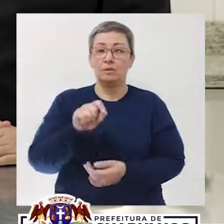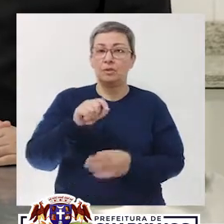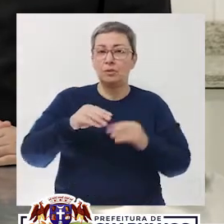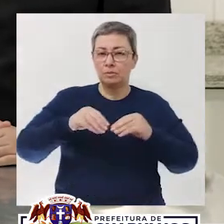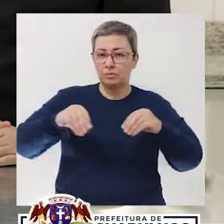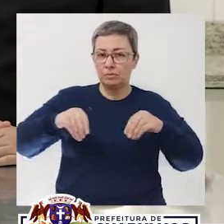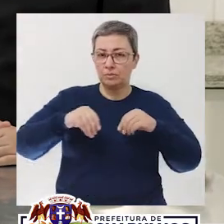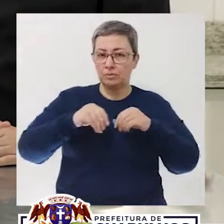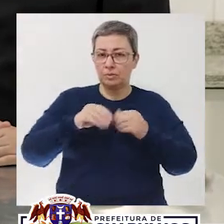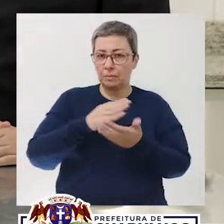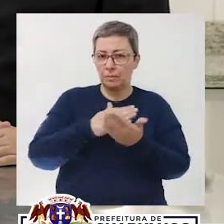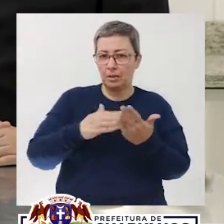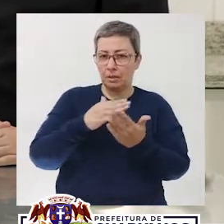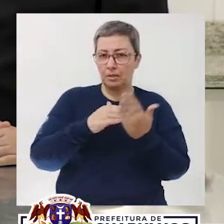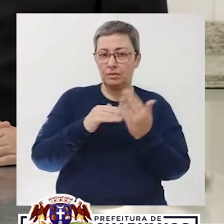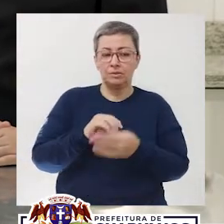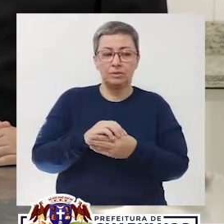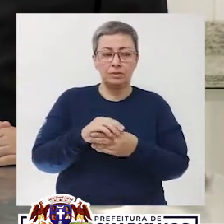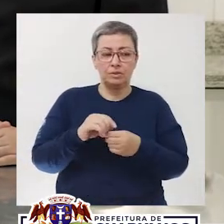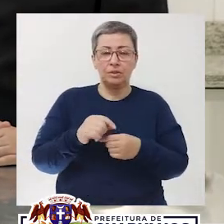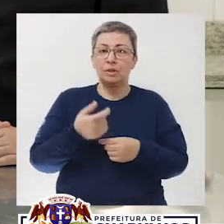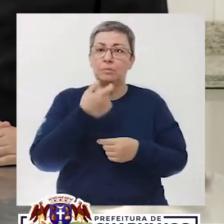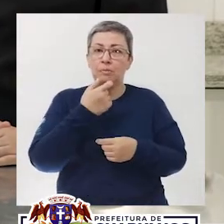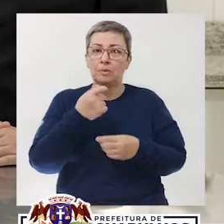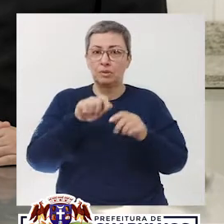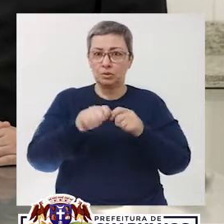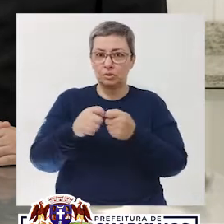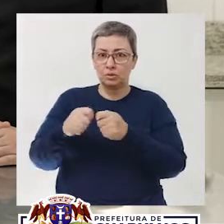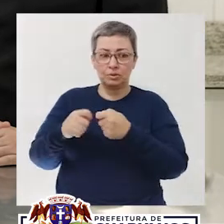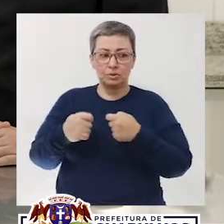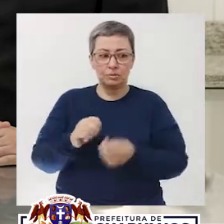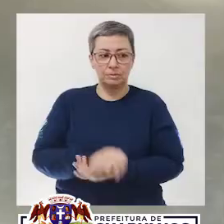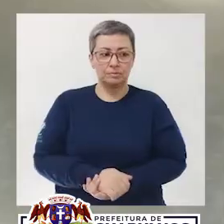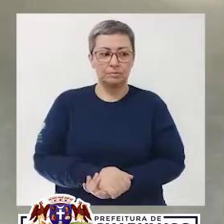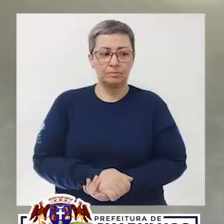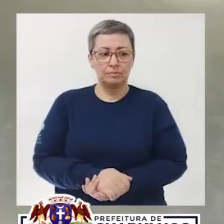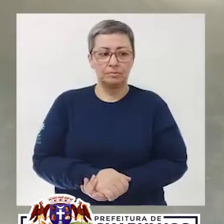Vamos colocar no meio aqui umas bolachas quebradas.